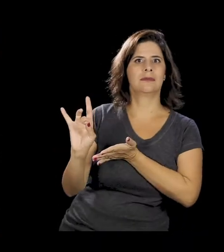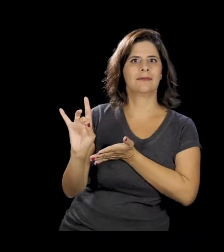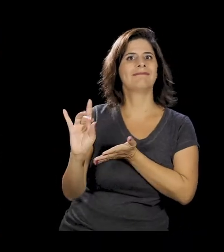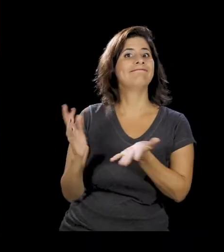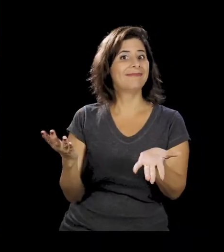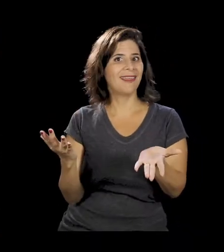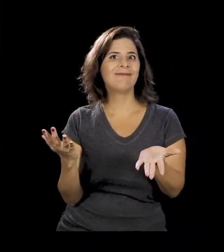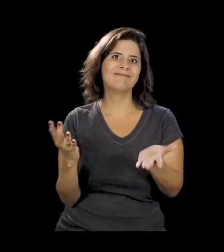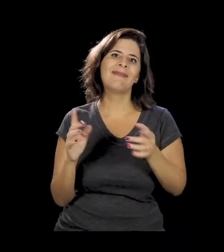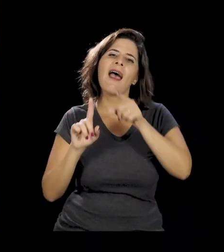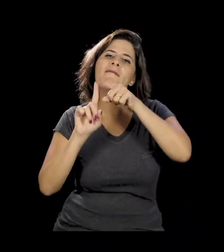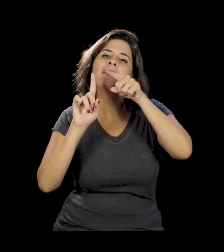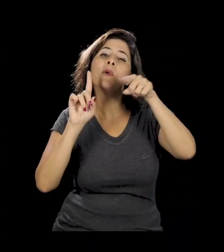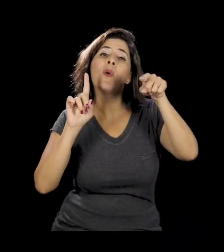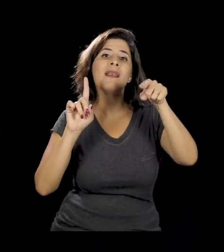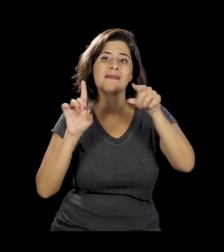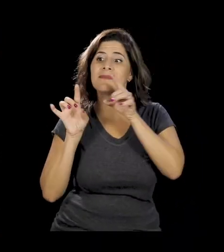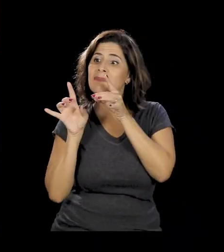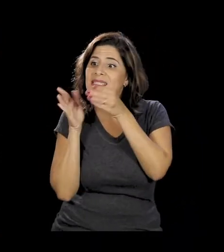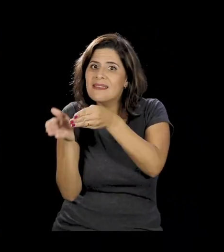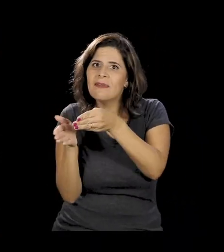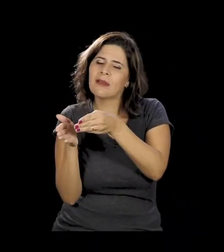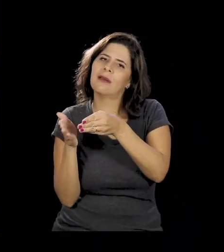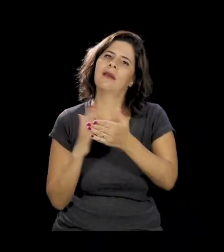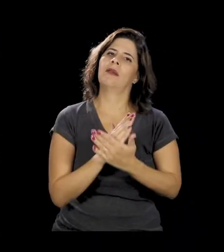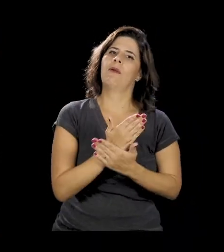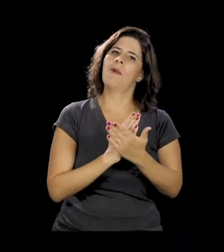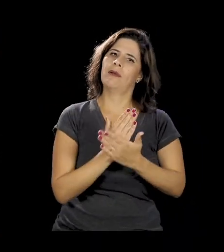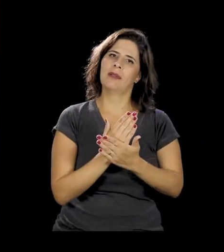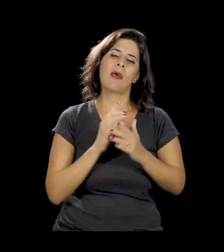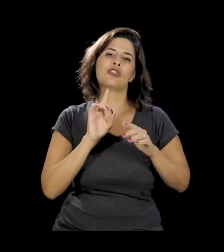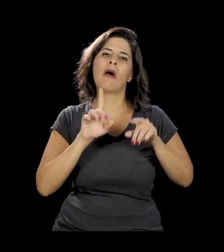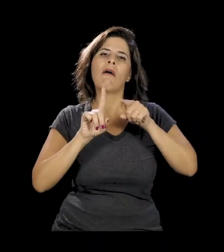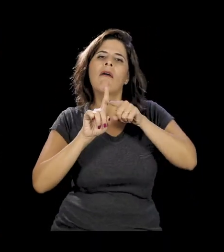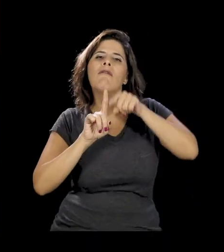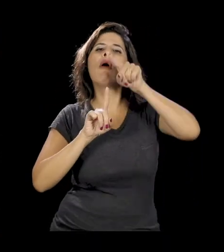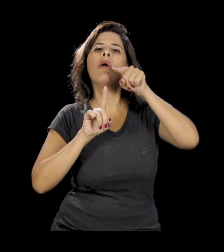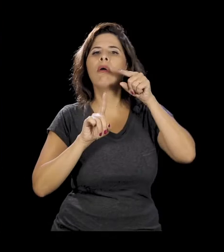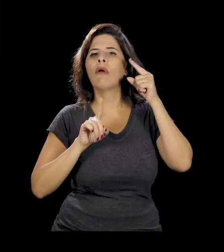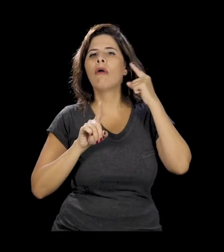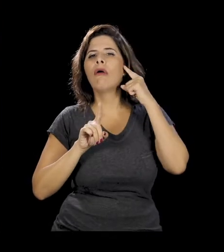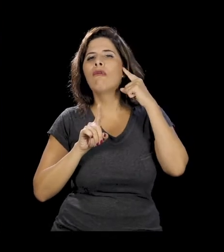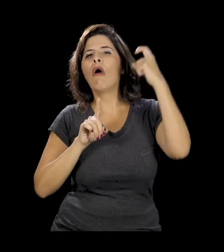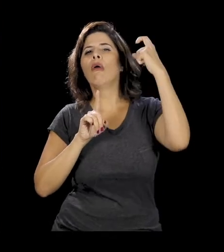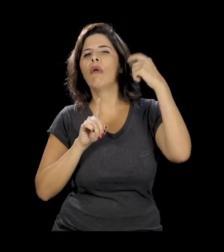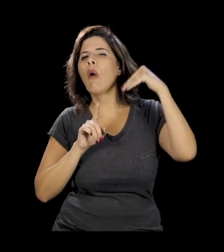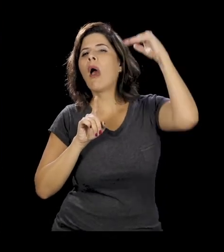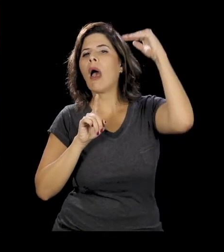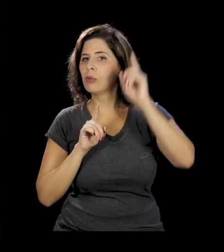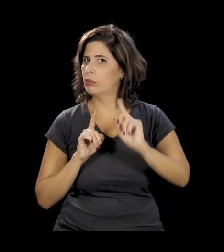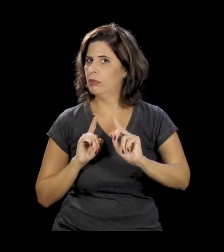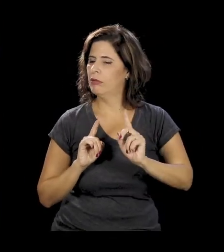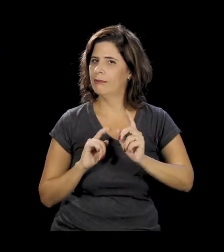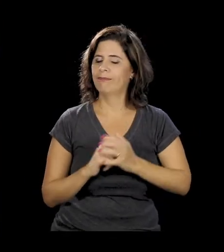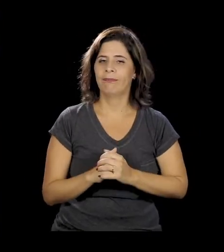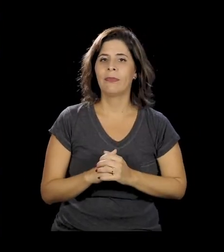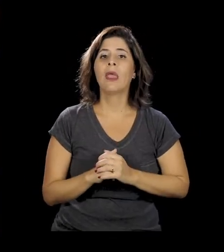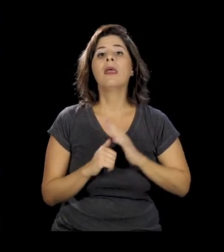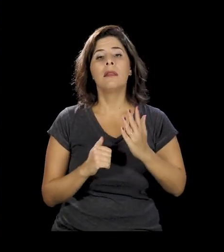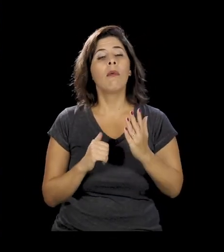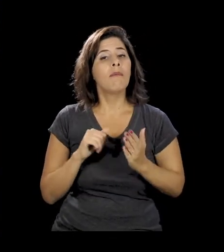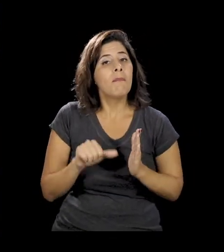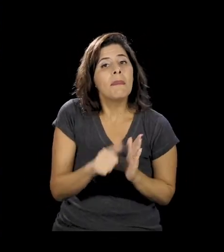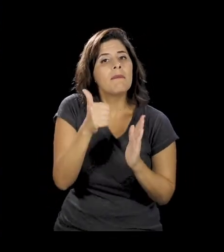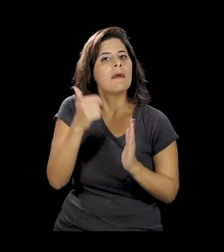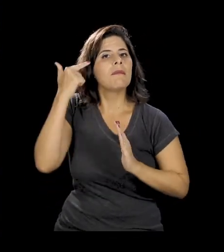frequências específicas, nem sempre é a questão do volume em Então, eu acho que a primeira coisa é promover